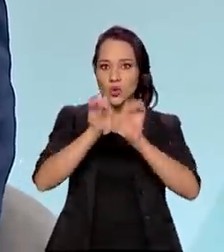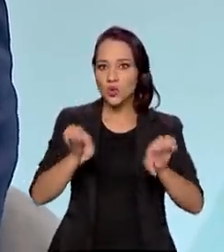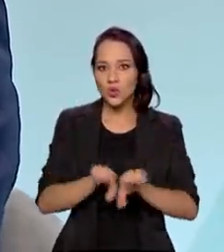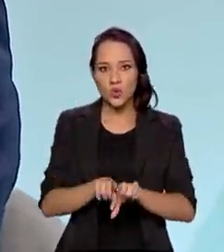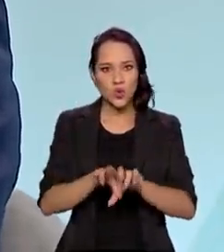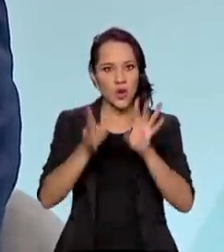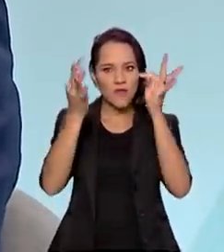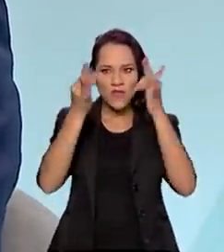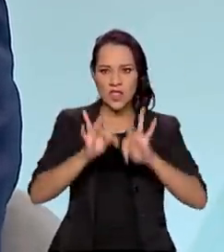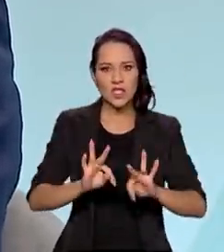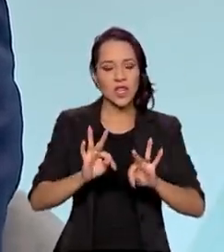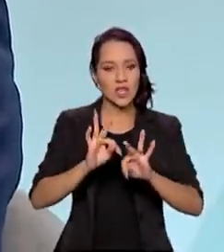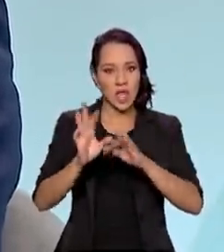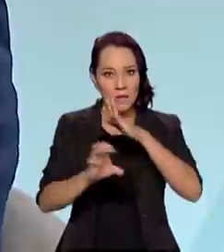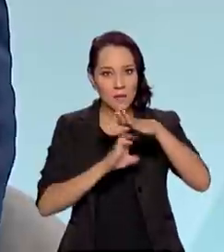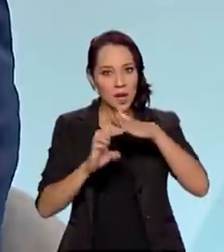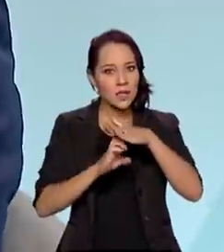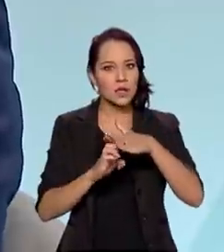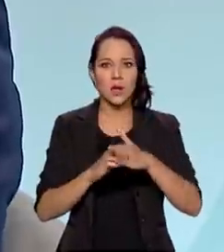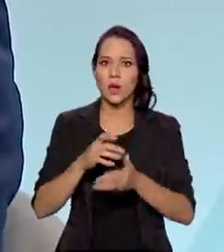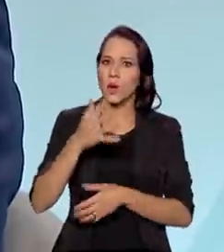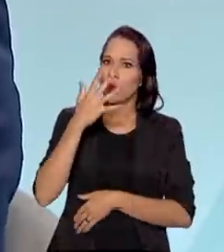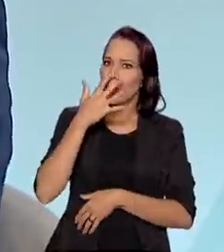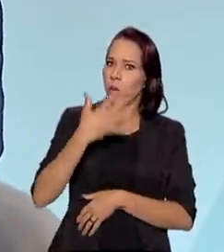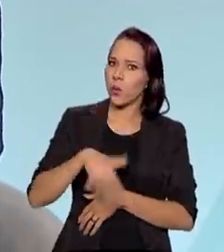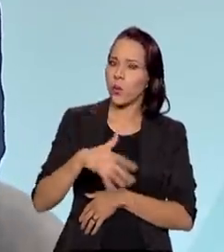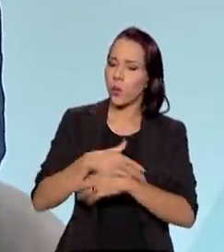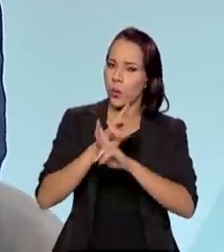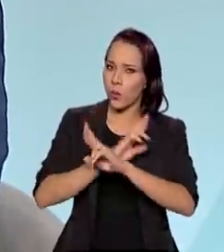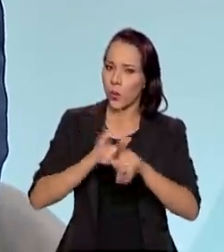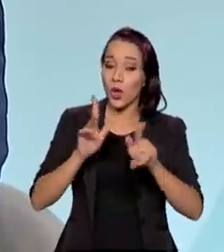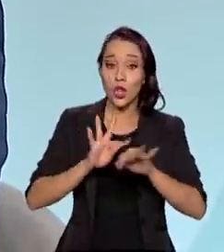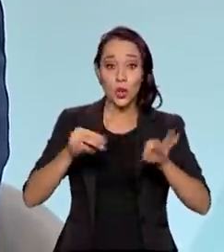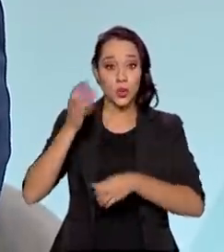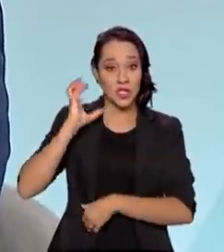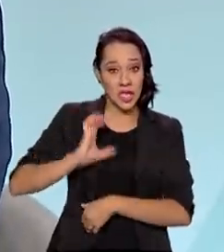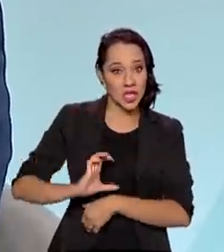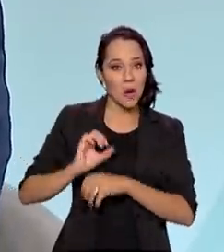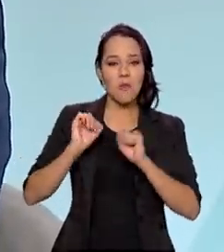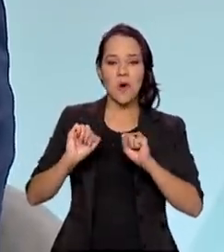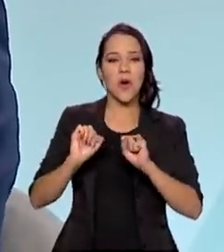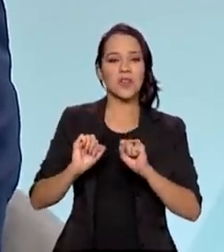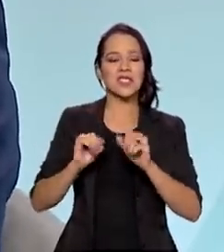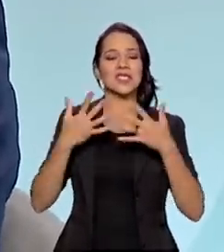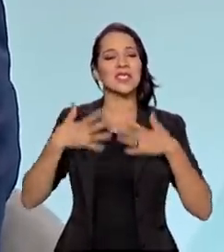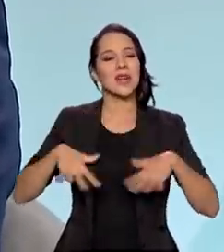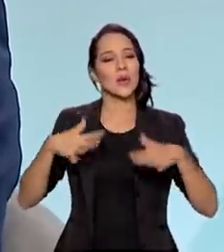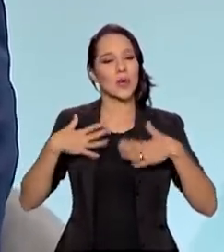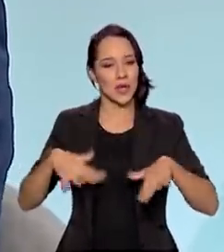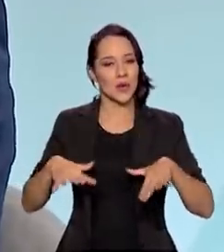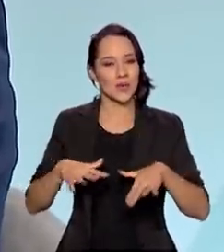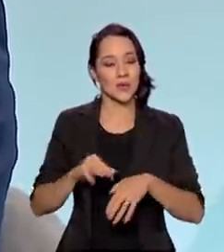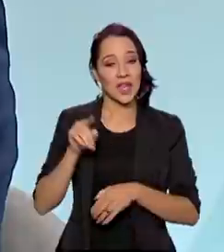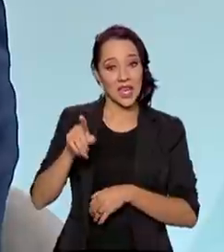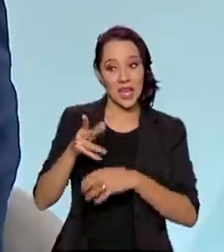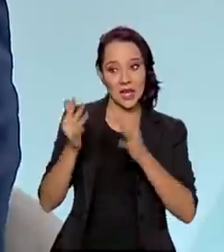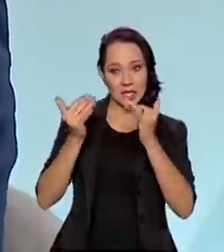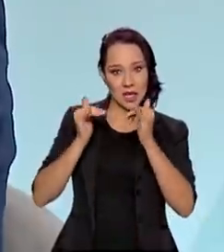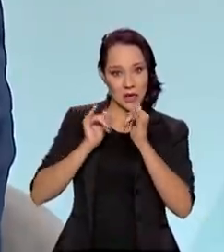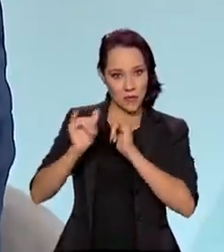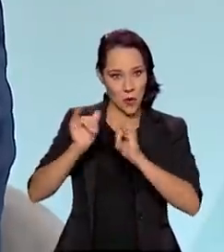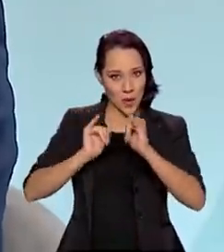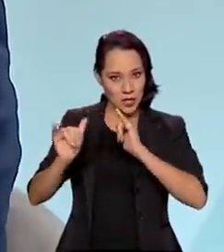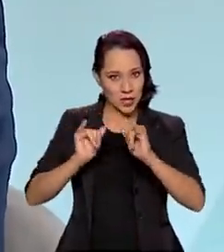física hoje da Dataprev é algo diferenciado. Então, todo cidadão pode ficar muito tranquilo que aqueles dados,